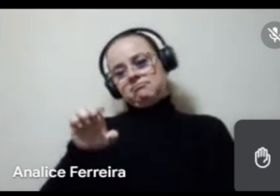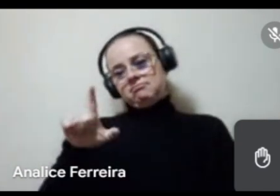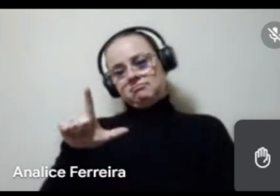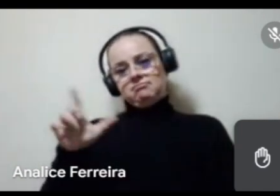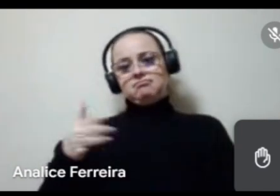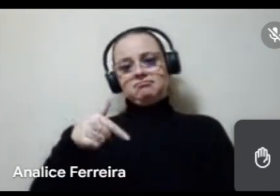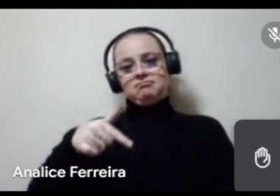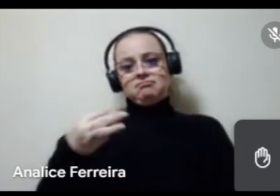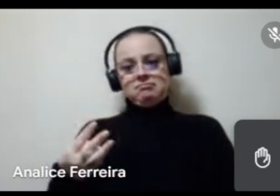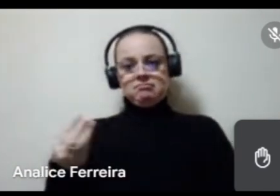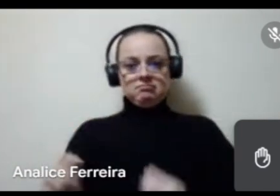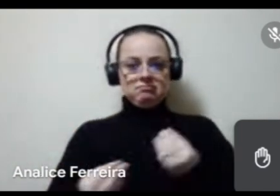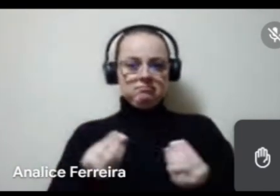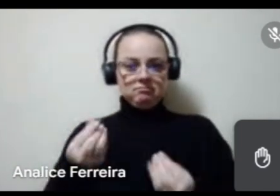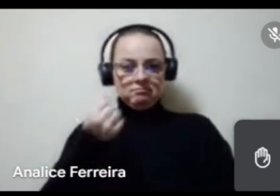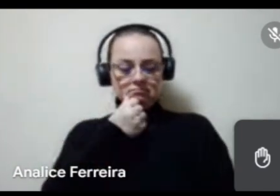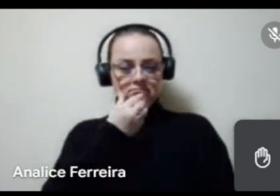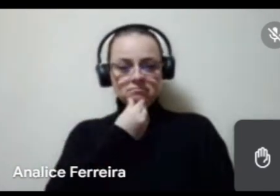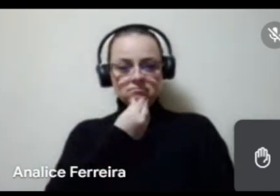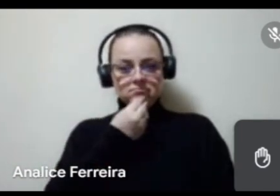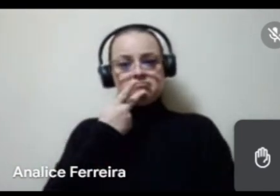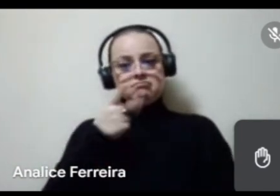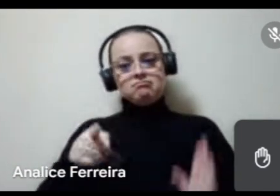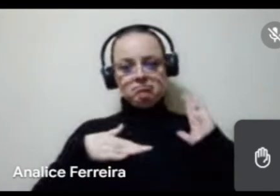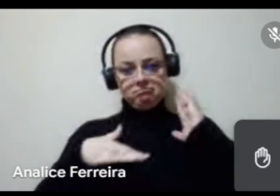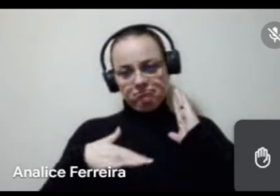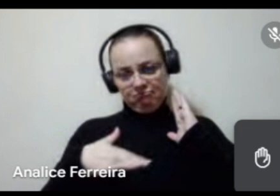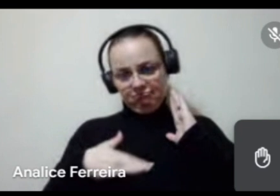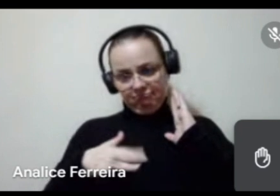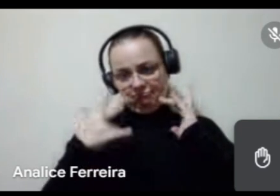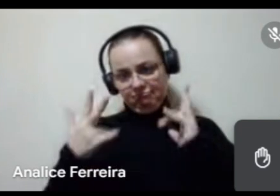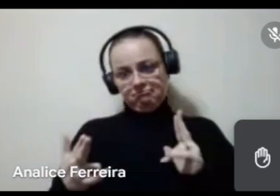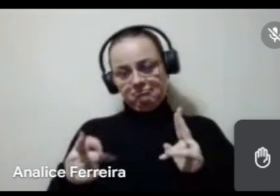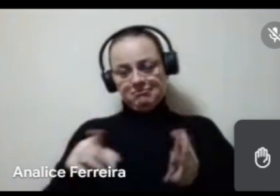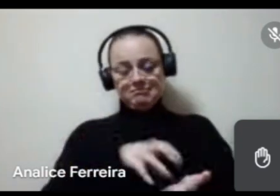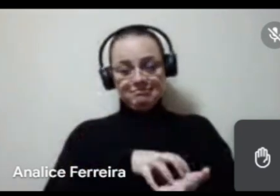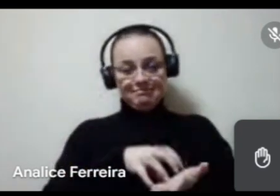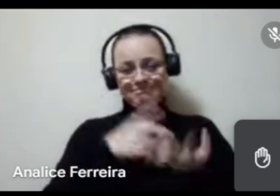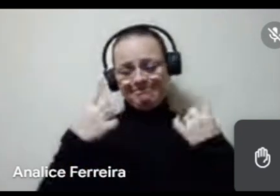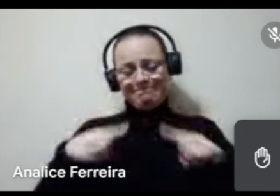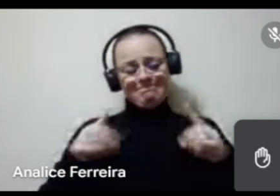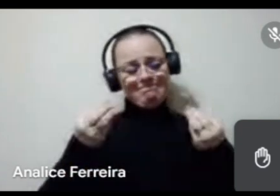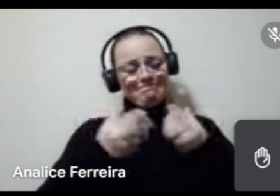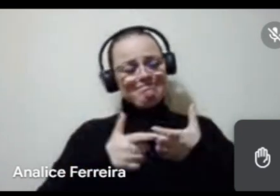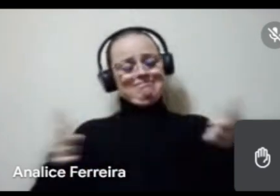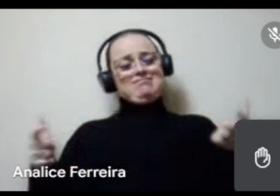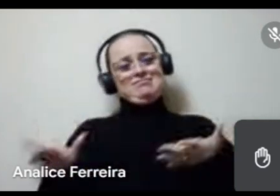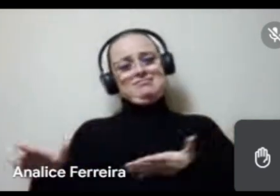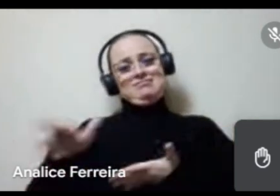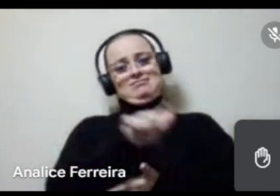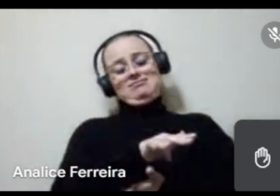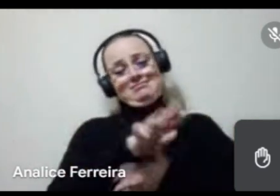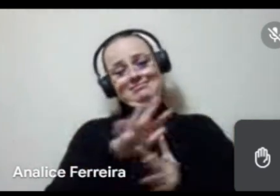e como o menino falou aí também, que é DJ e tudo, então, o setor de música, ele é muito amplo e muito diverso, então, assim,